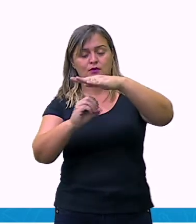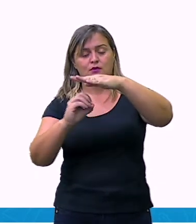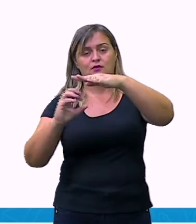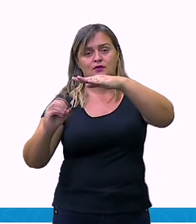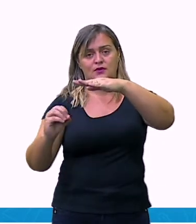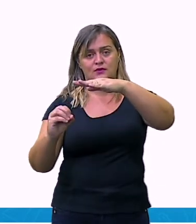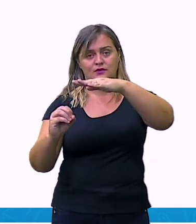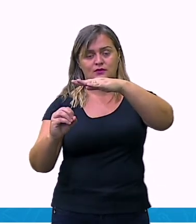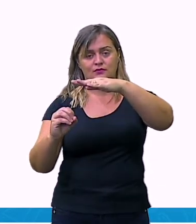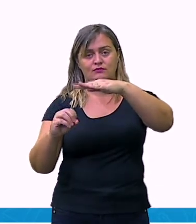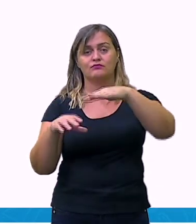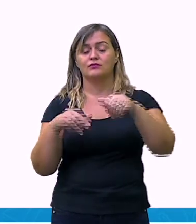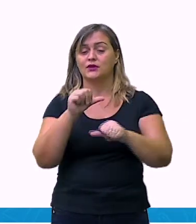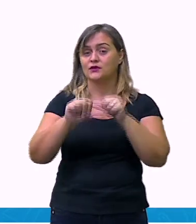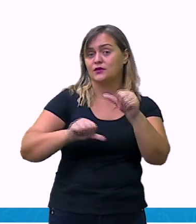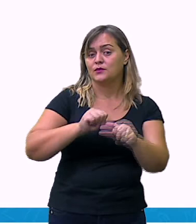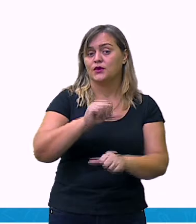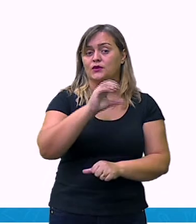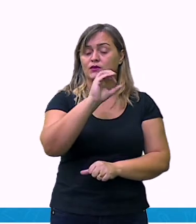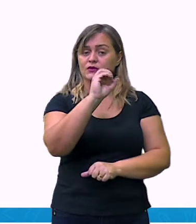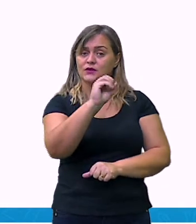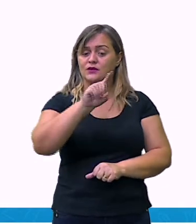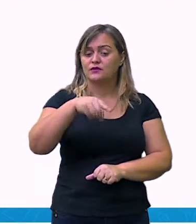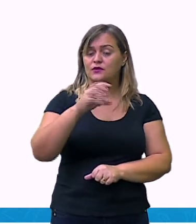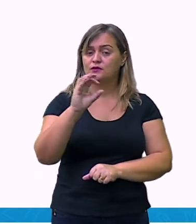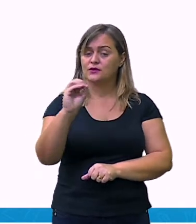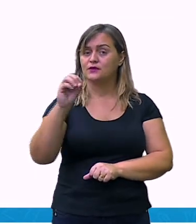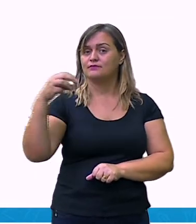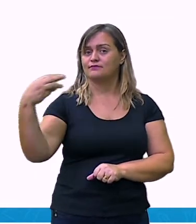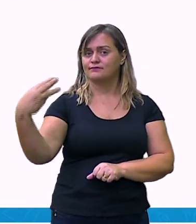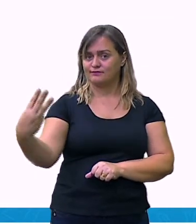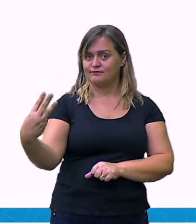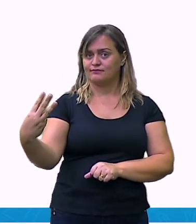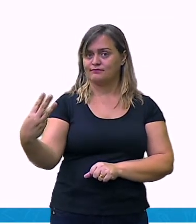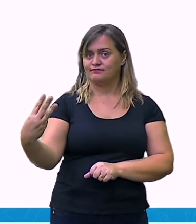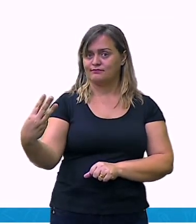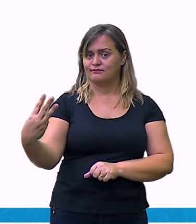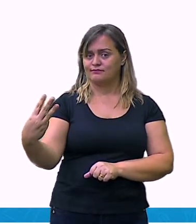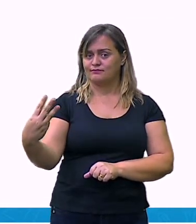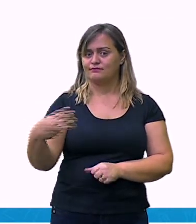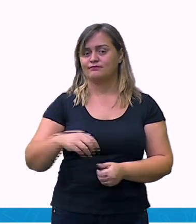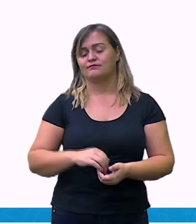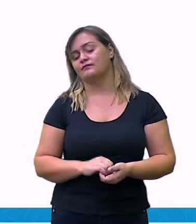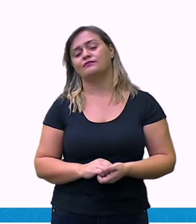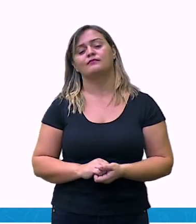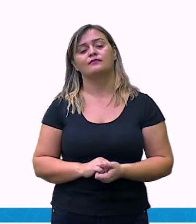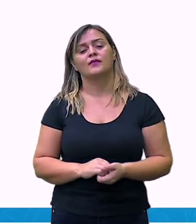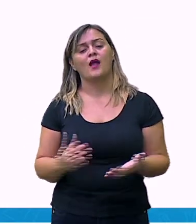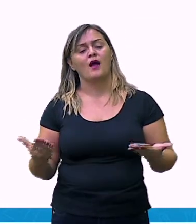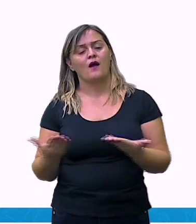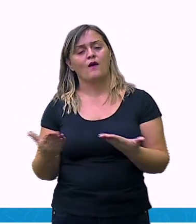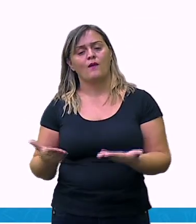mesmo. Ok? Aqui representado, nós temos a fração 17,